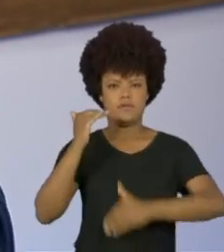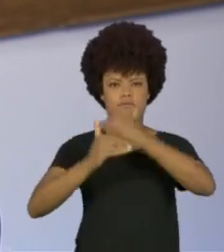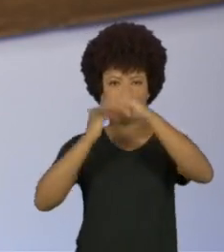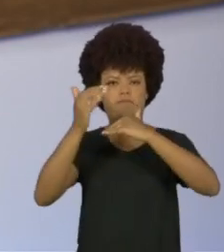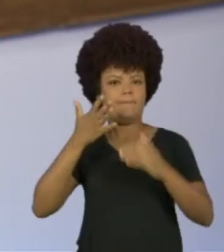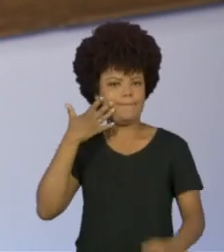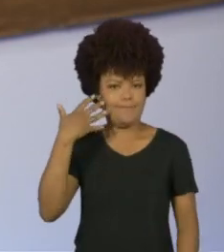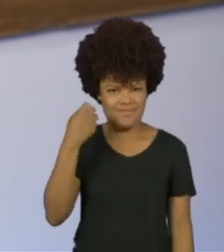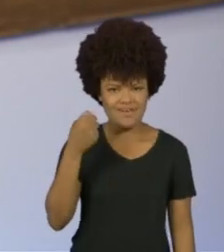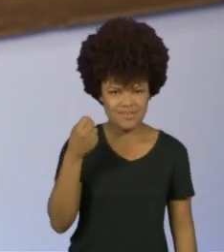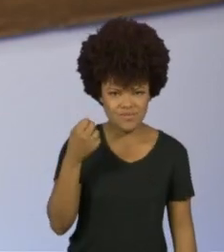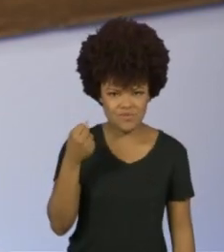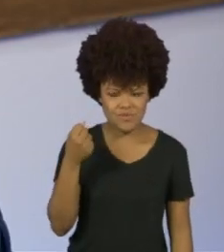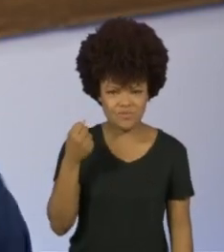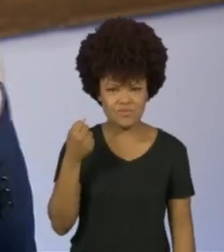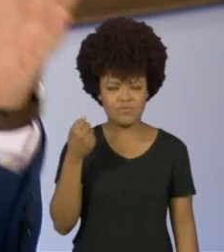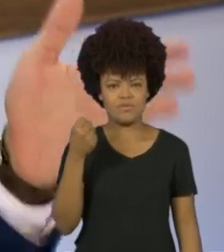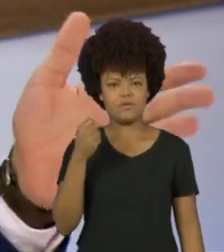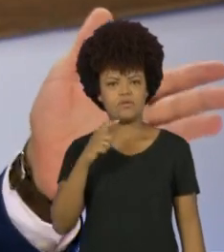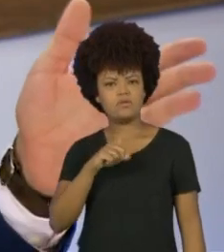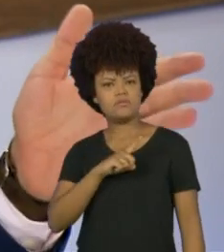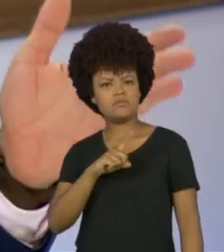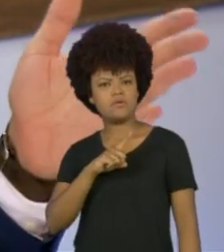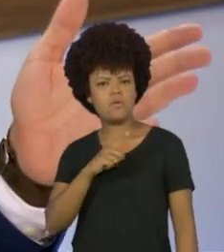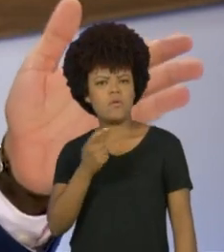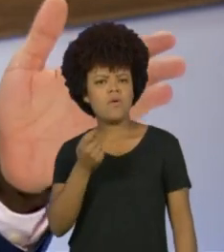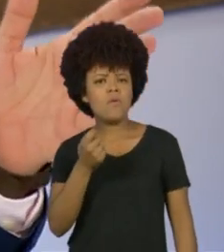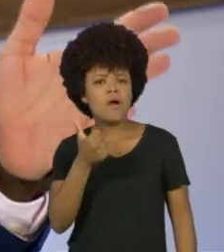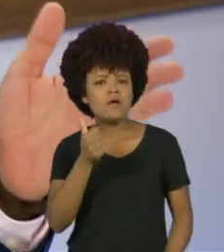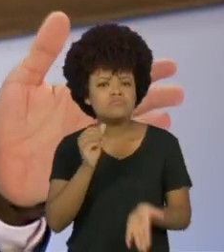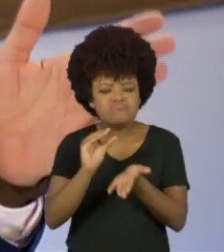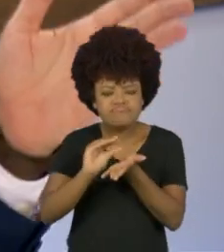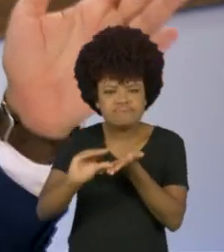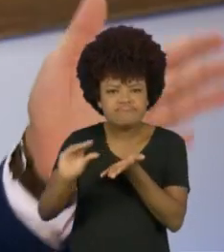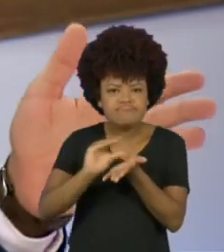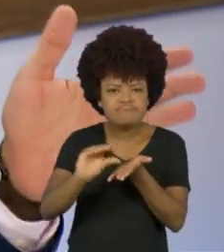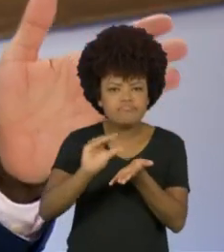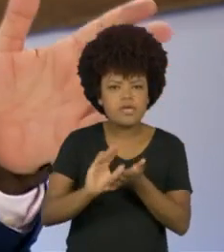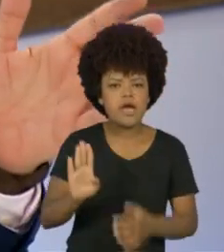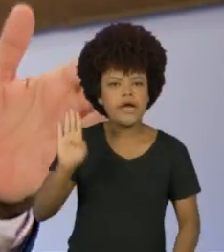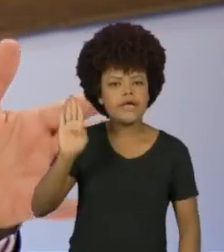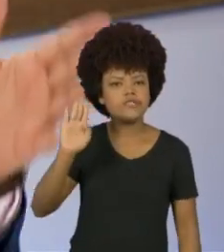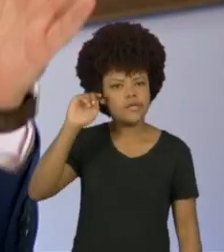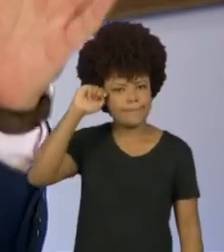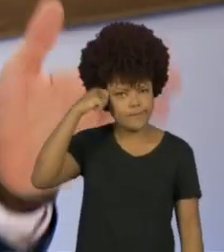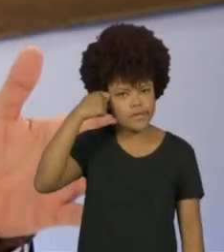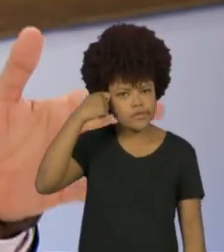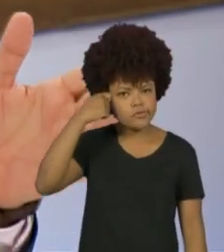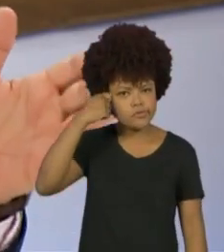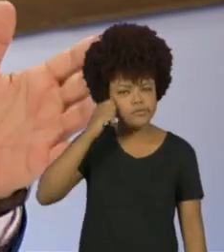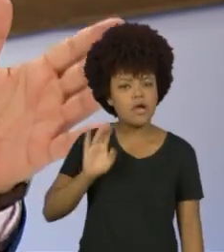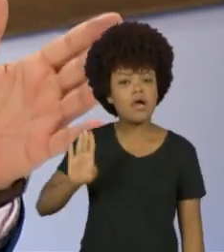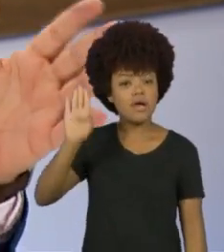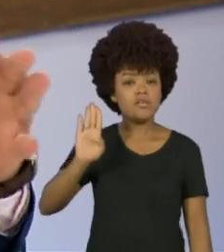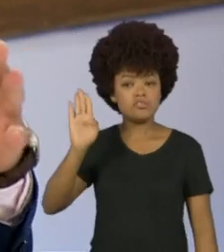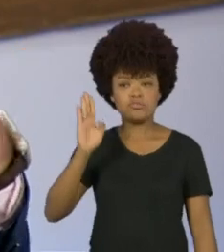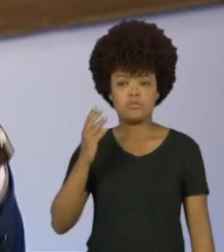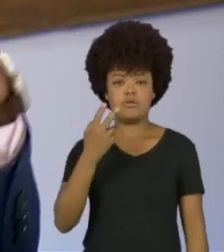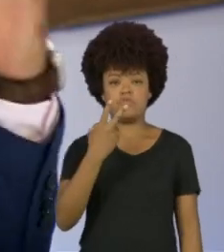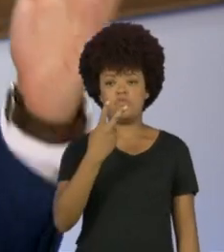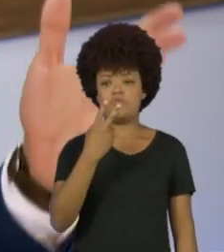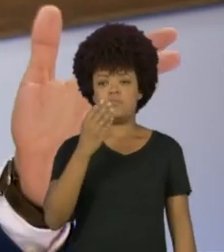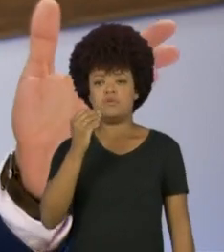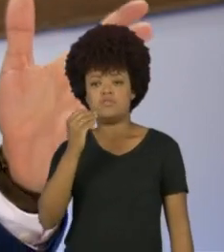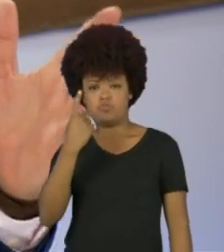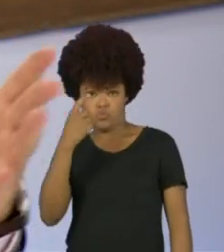que é a pouco investimento em candidaturas negras, né? Um levantamento do Globo mostrou que das candidaturas de 2018, somente 24%